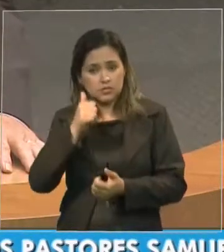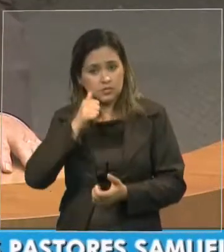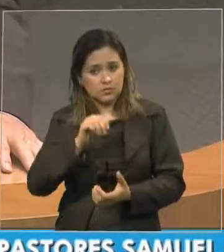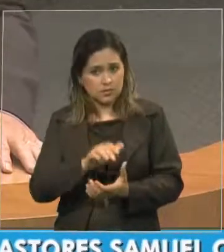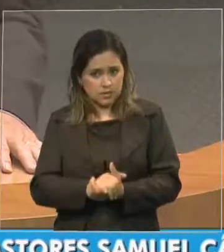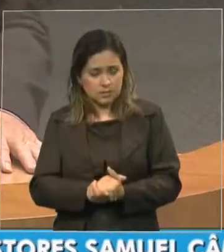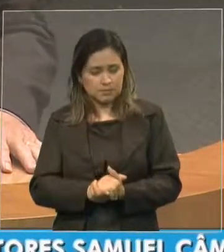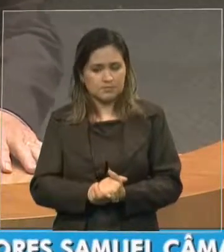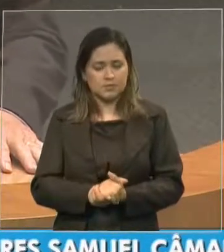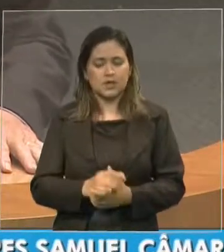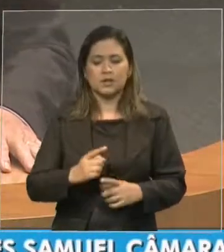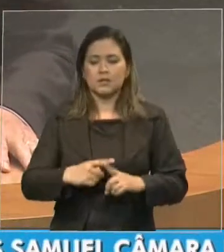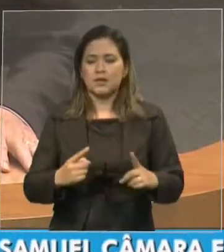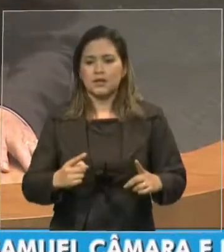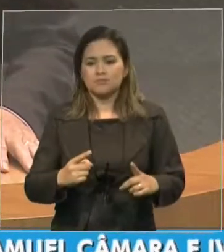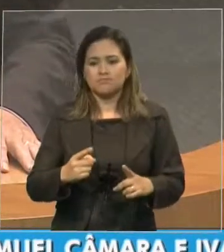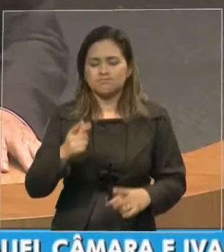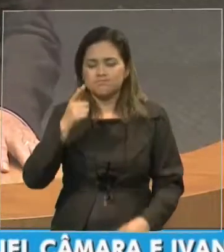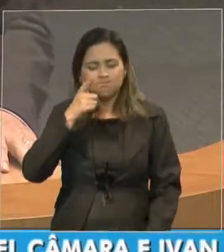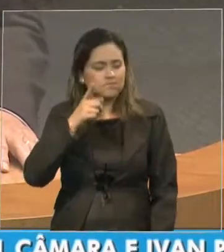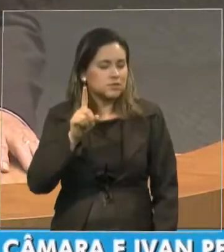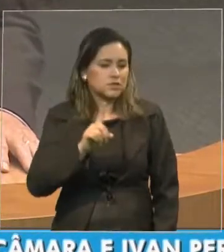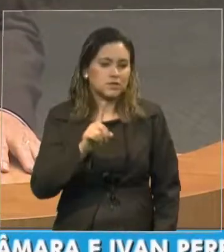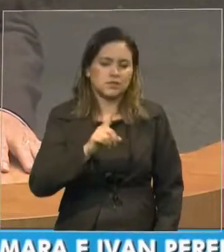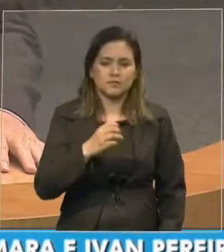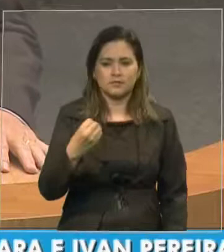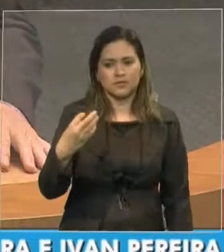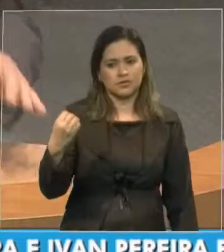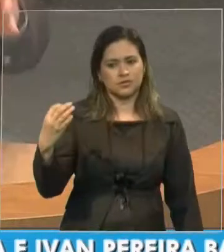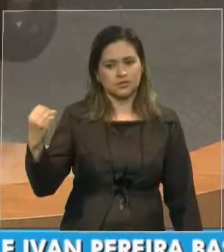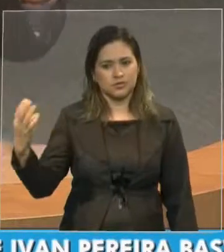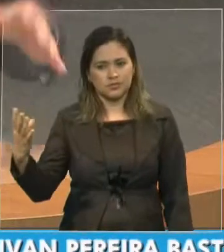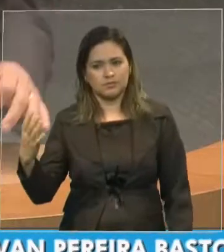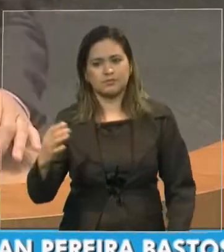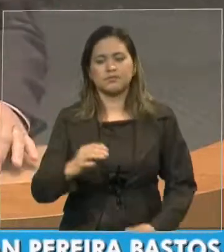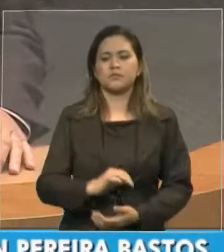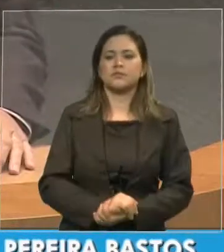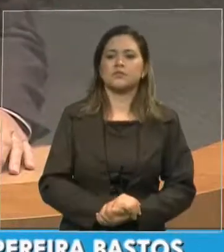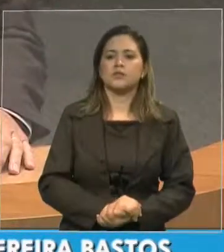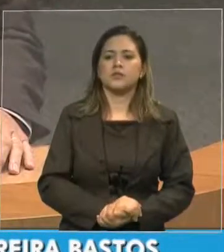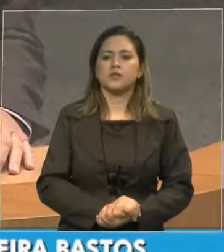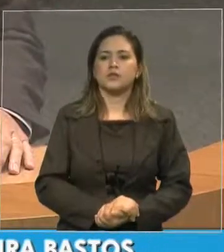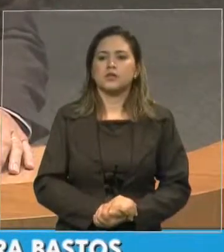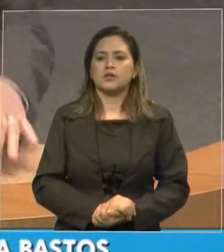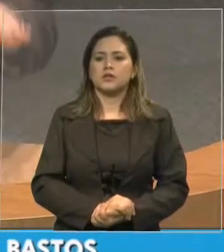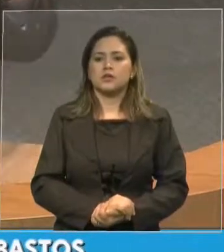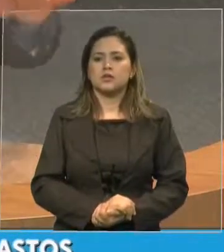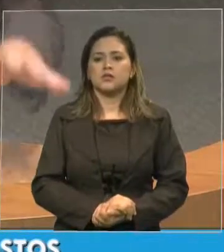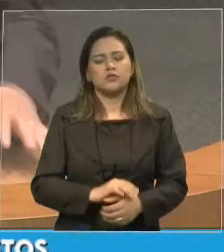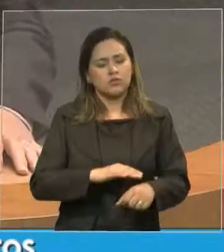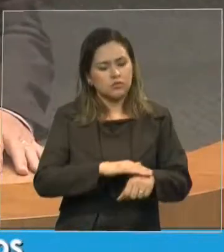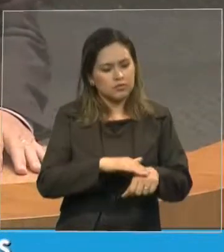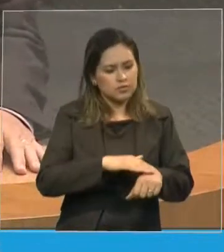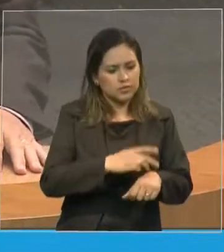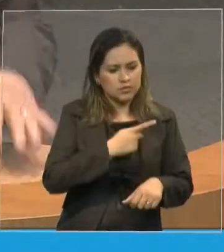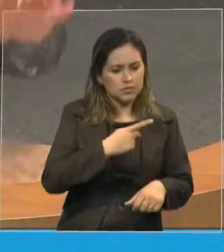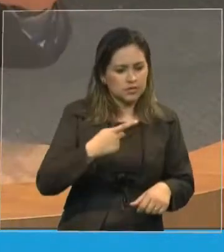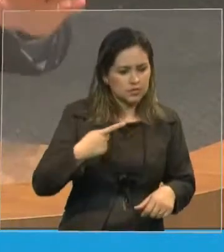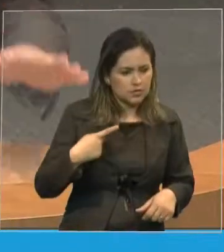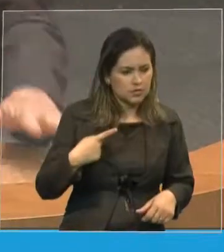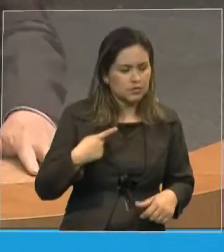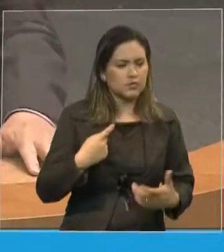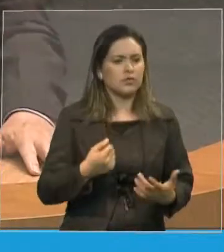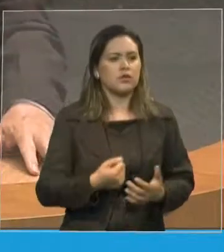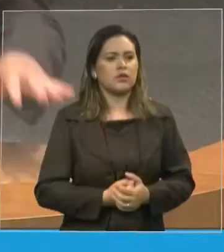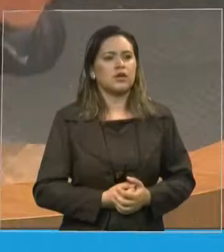ele foi até o pastor conversou com a esposa foram conversar com o pastor se ele queria fazer a viagem com ele conheceu o mundo muita